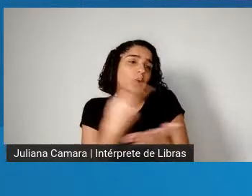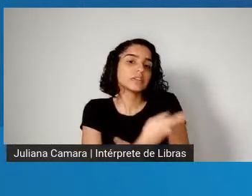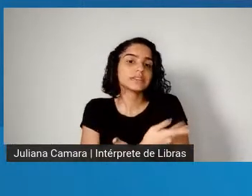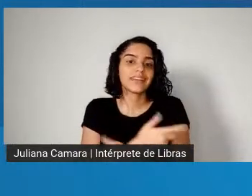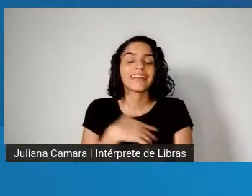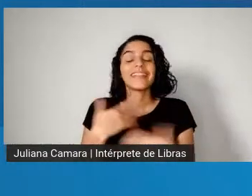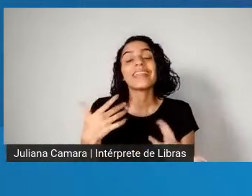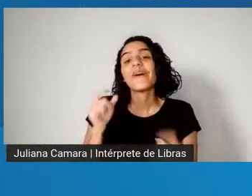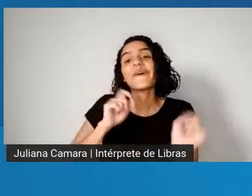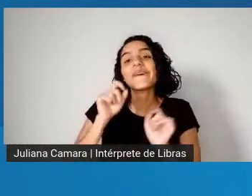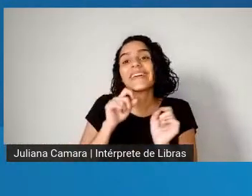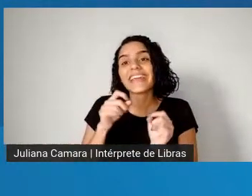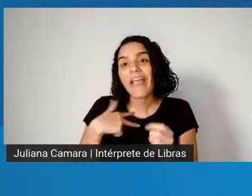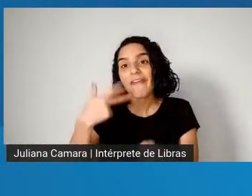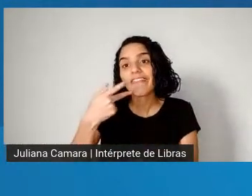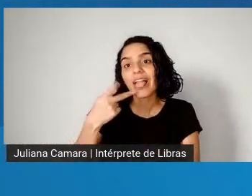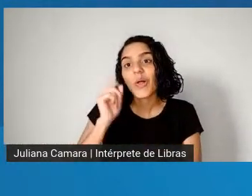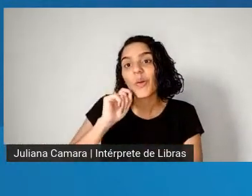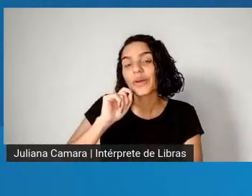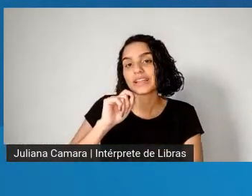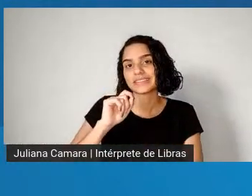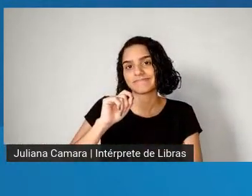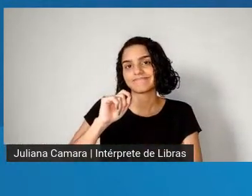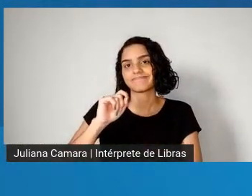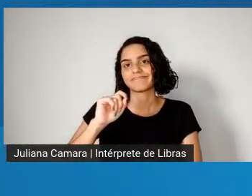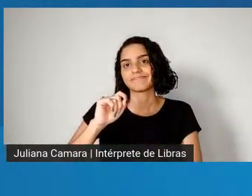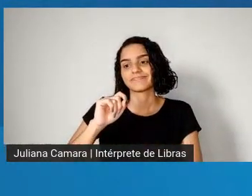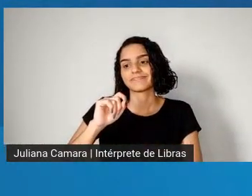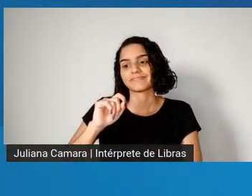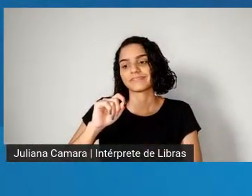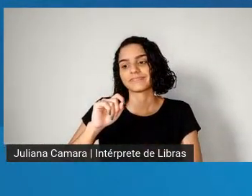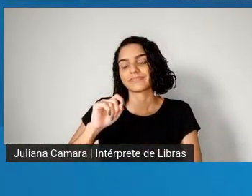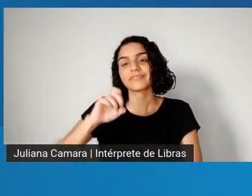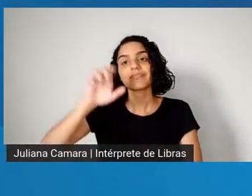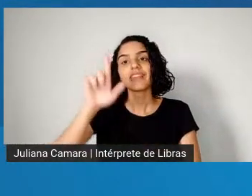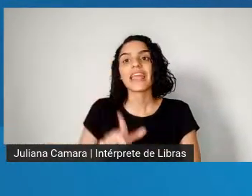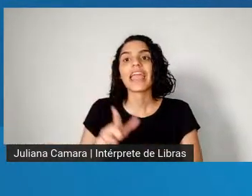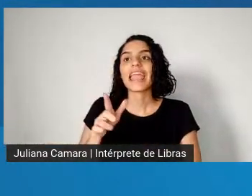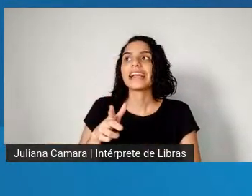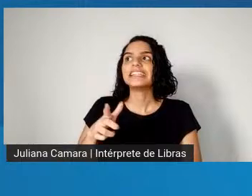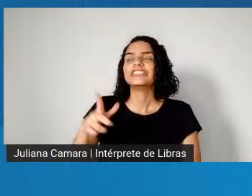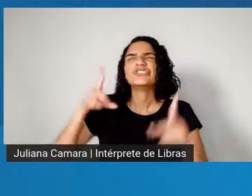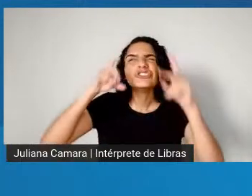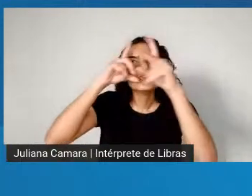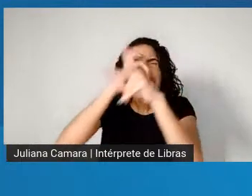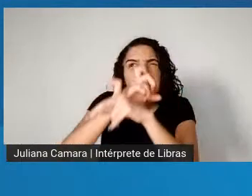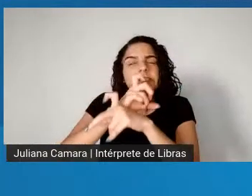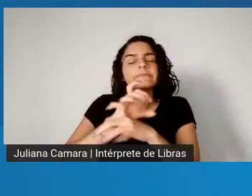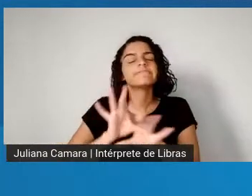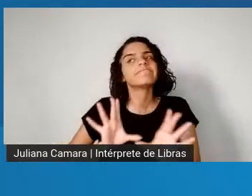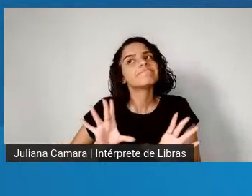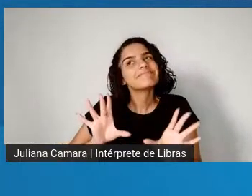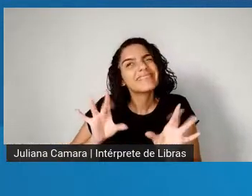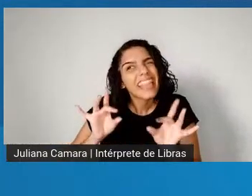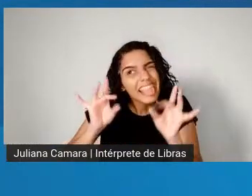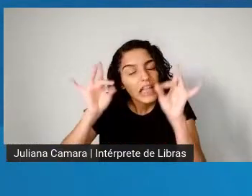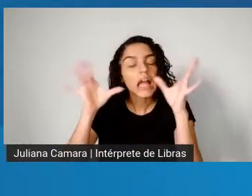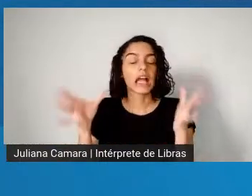o que eu quero dizer é o seguinte, é uma coisa extremamente complexa, delicada, mas que pela